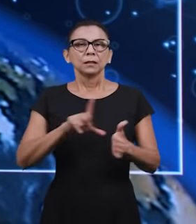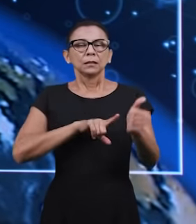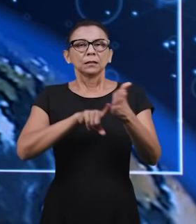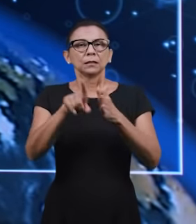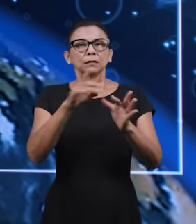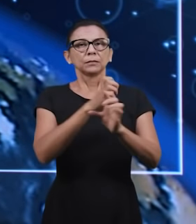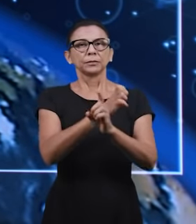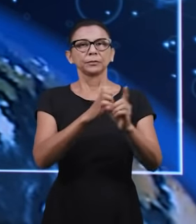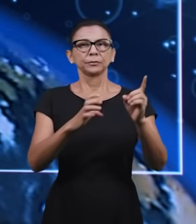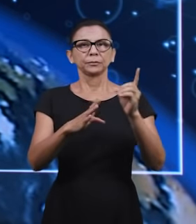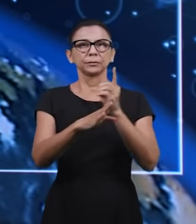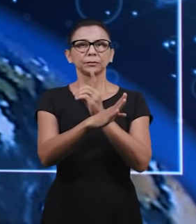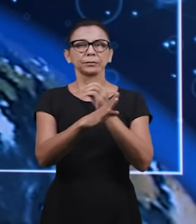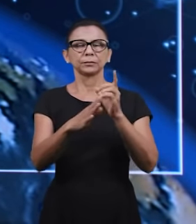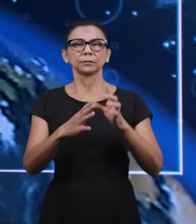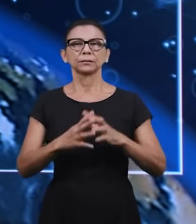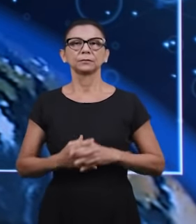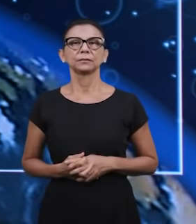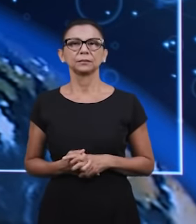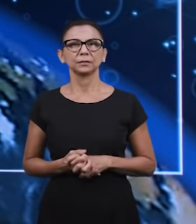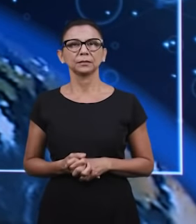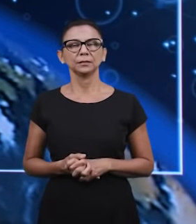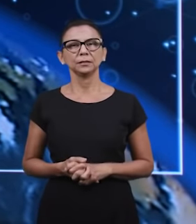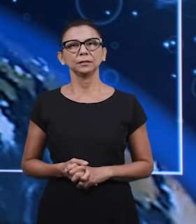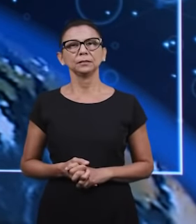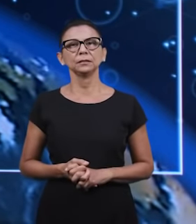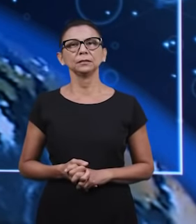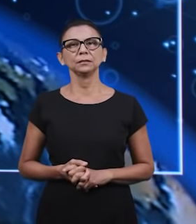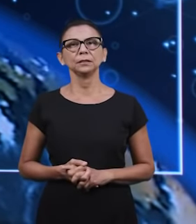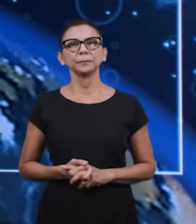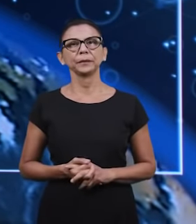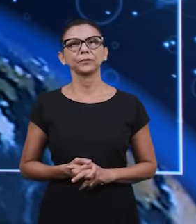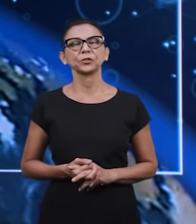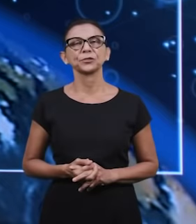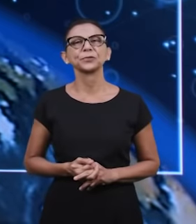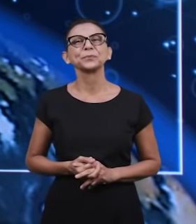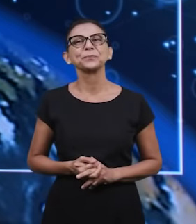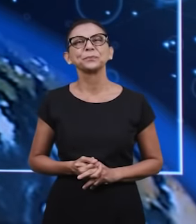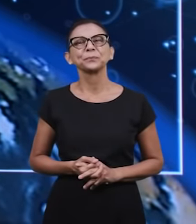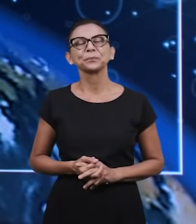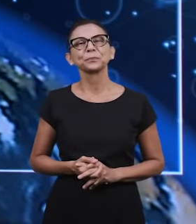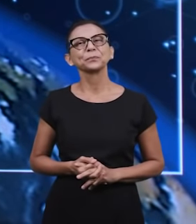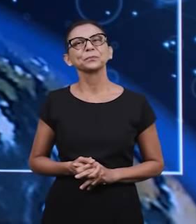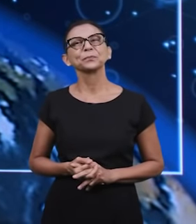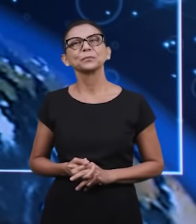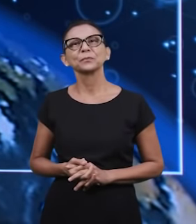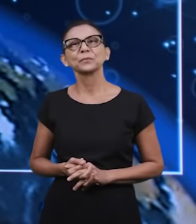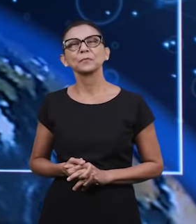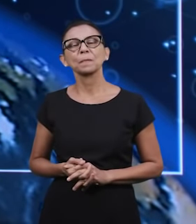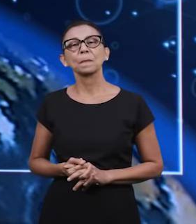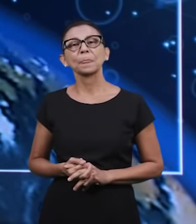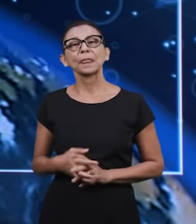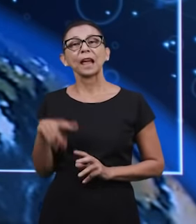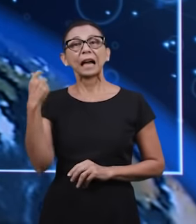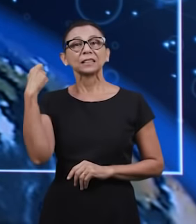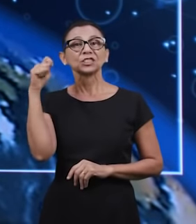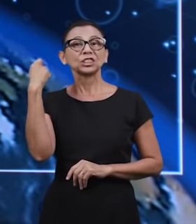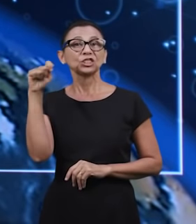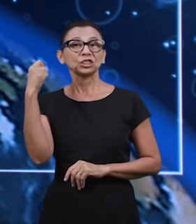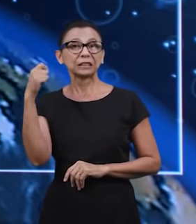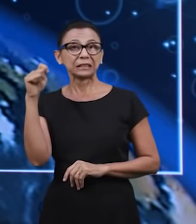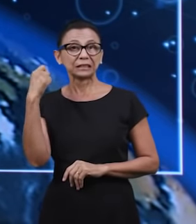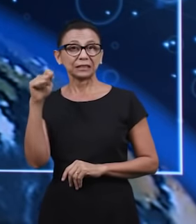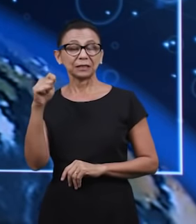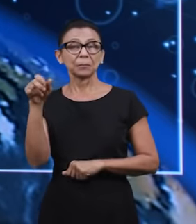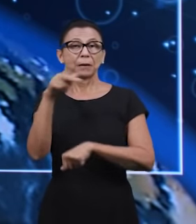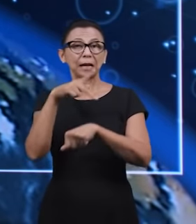feita para a Escola Bíblica Dominical. Nós sempre apresentamos uma resposta e essa resposta virá agora da Argentina.